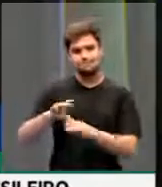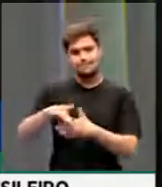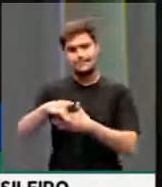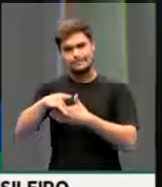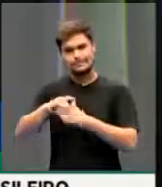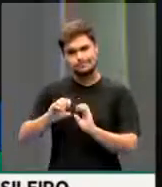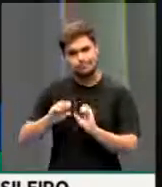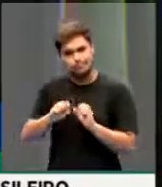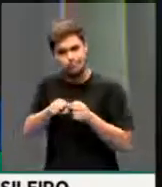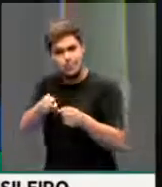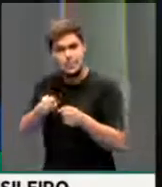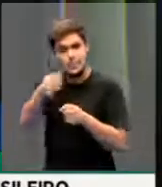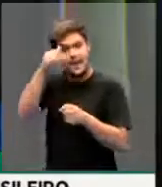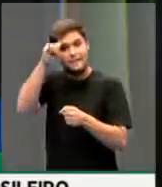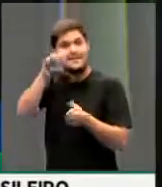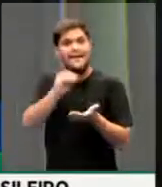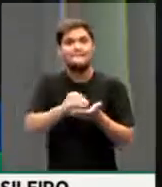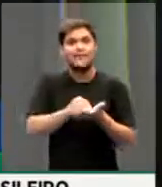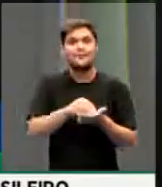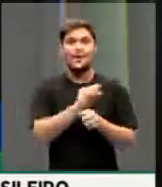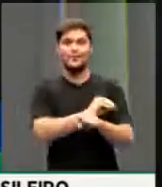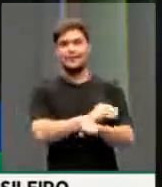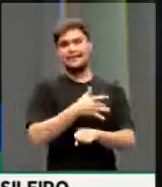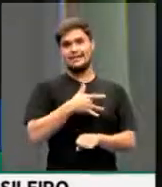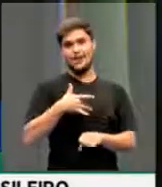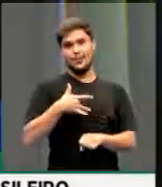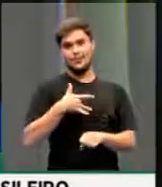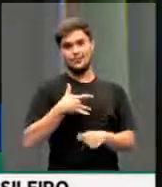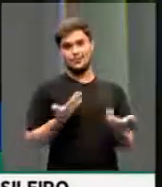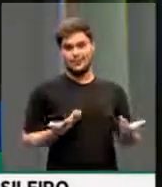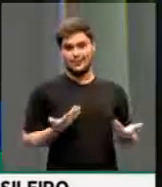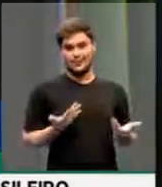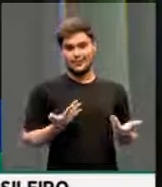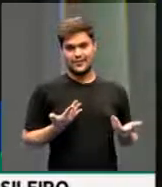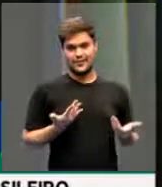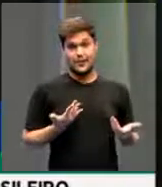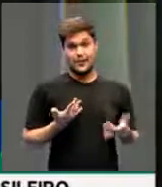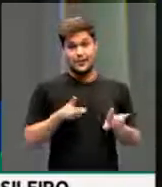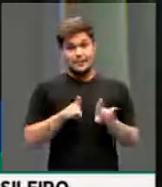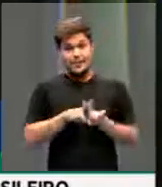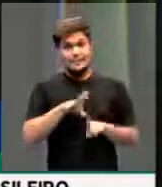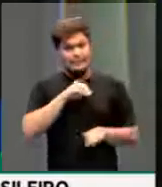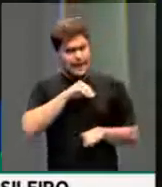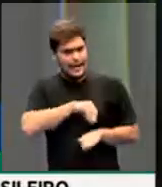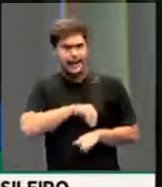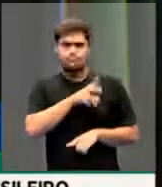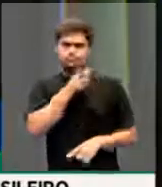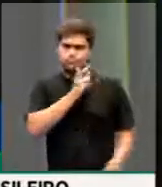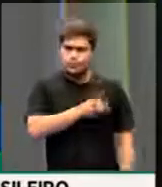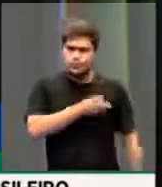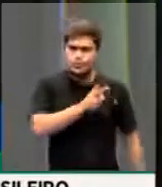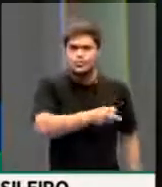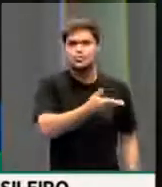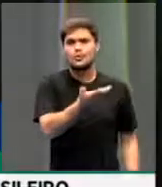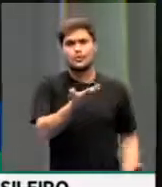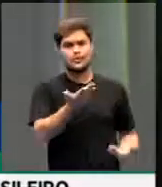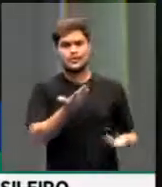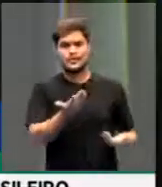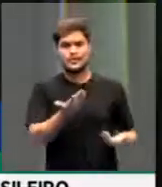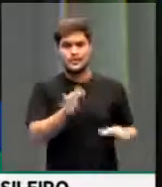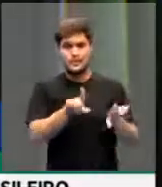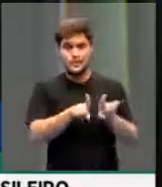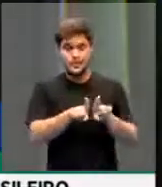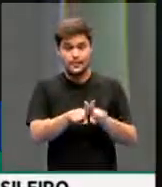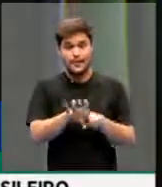assistência de saúde a nenhum brasileiro, para que não falte renda a nenhum brasileiro e para que